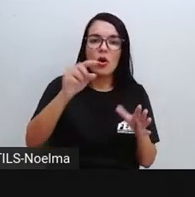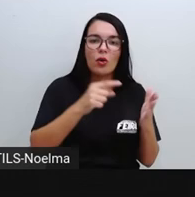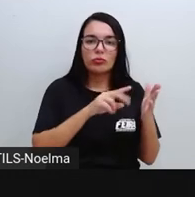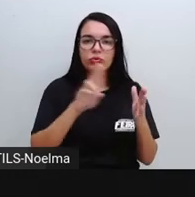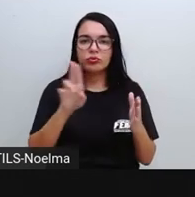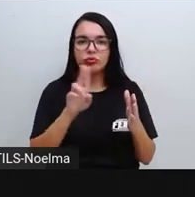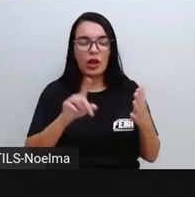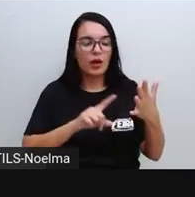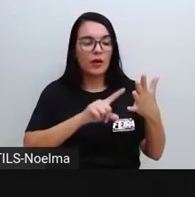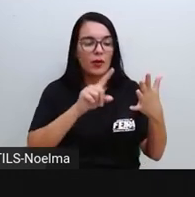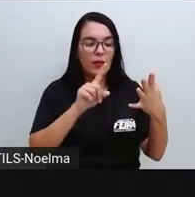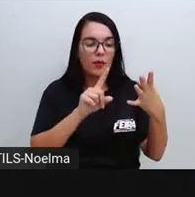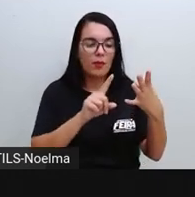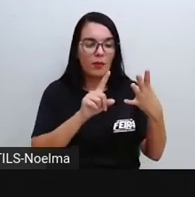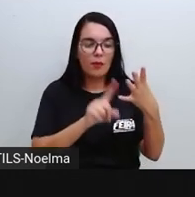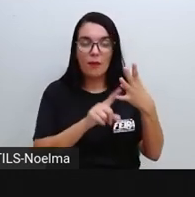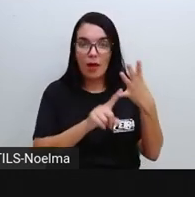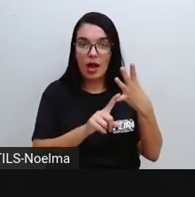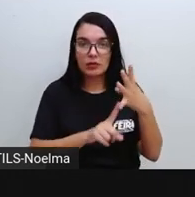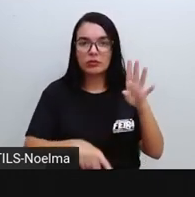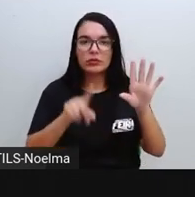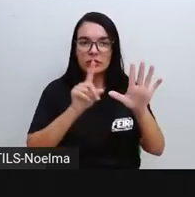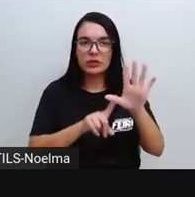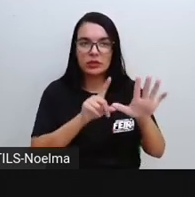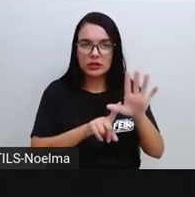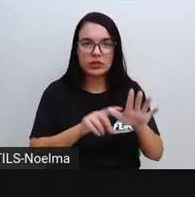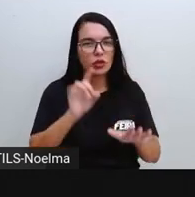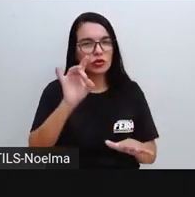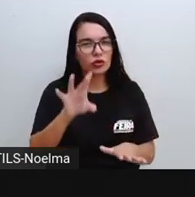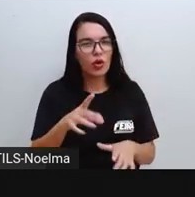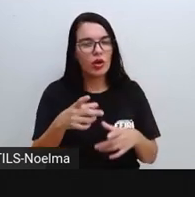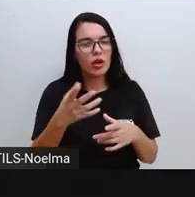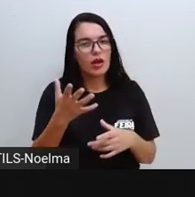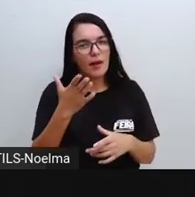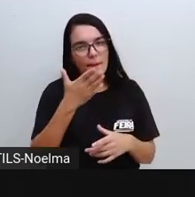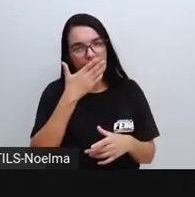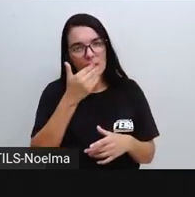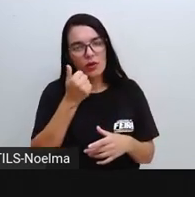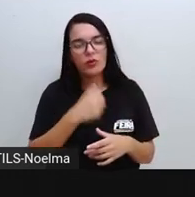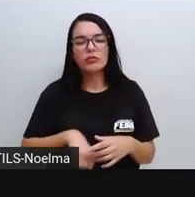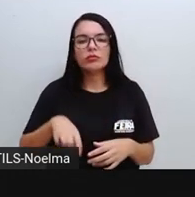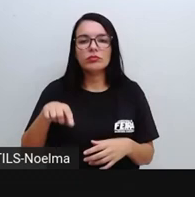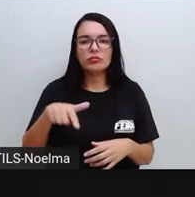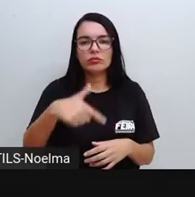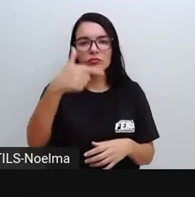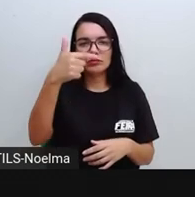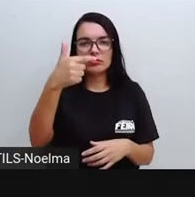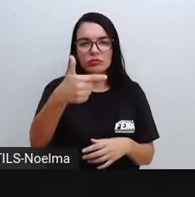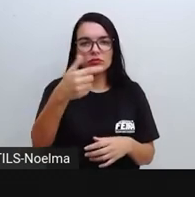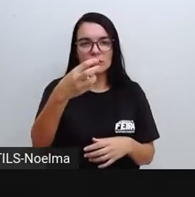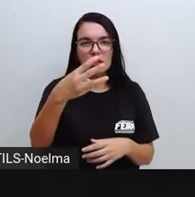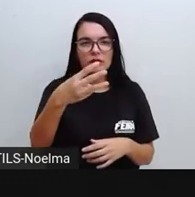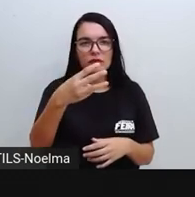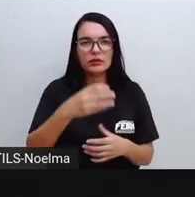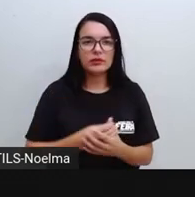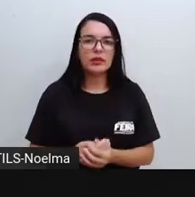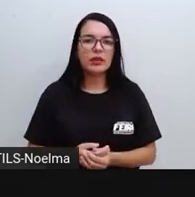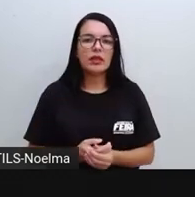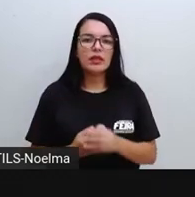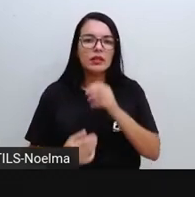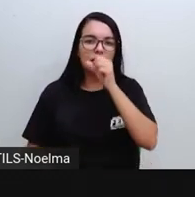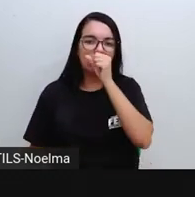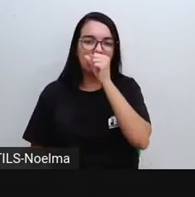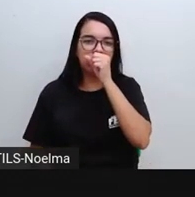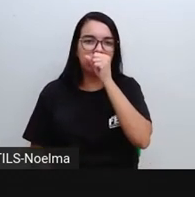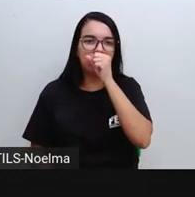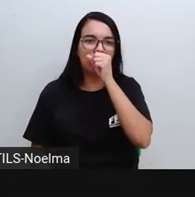os mais conhecidos e muitos dos autores consideram apenas esses três setores. Mas tem autores que incluem mais esses dois setores